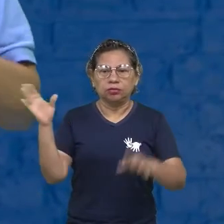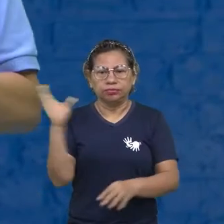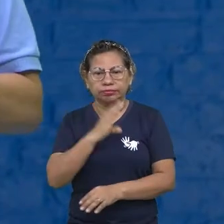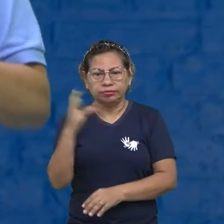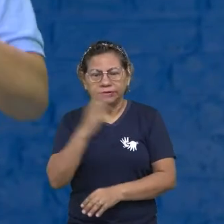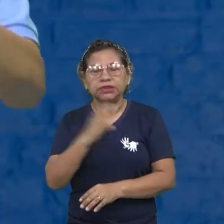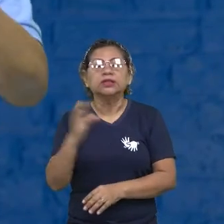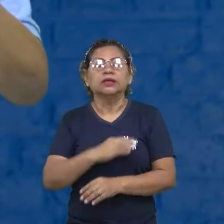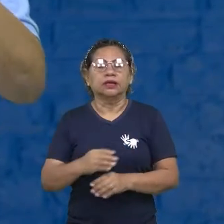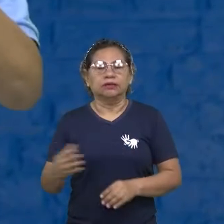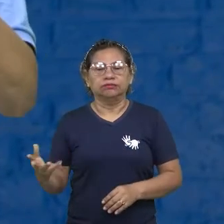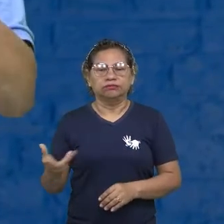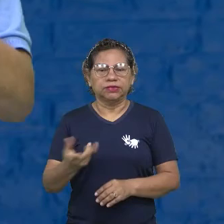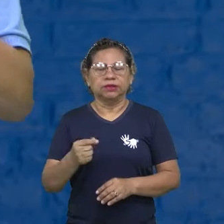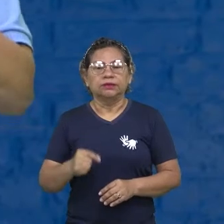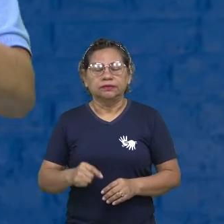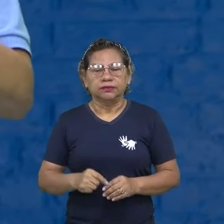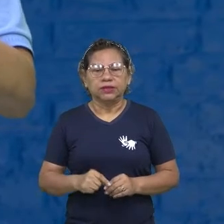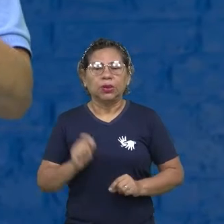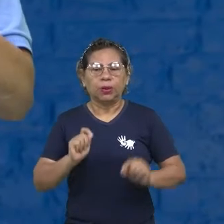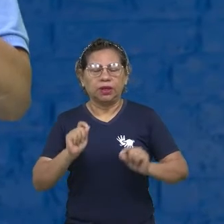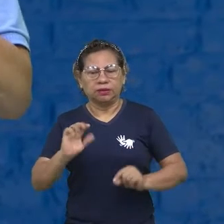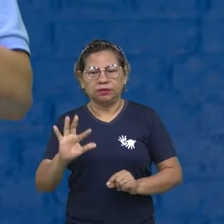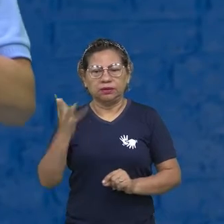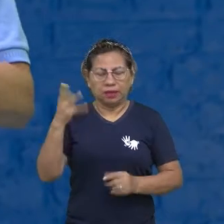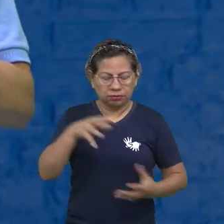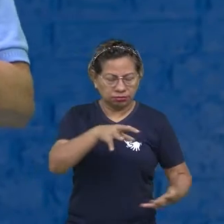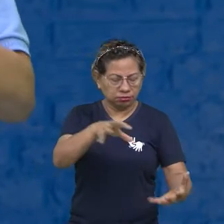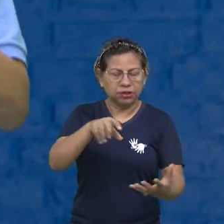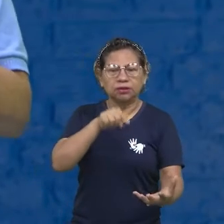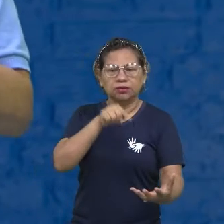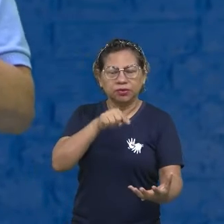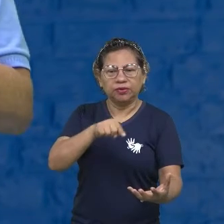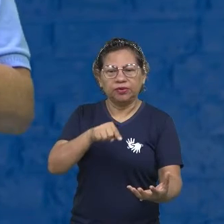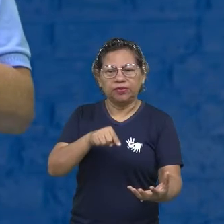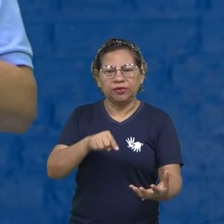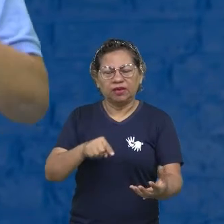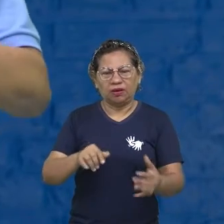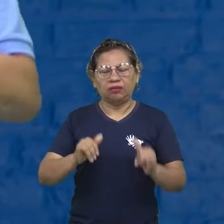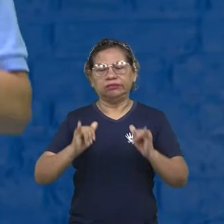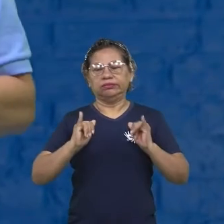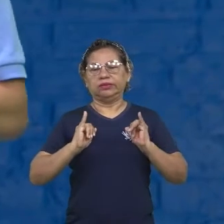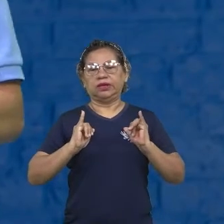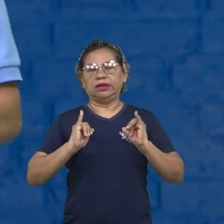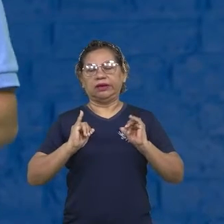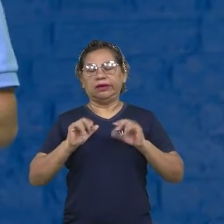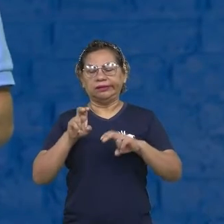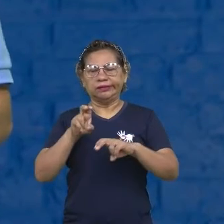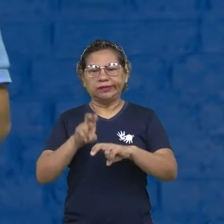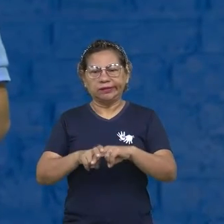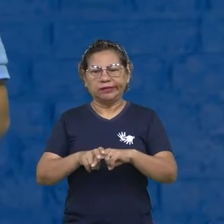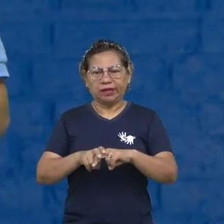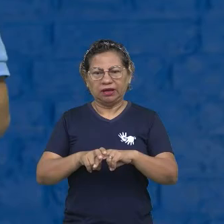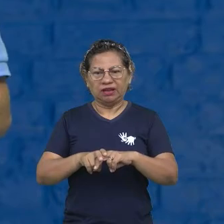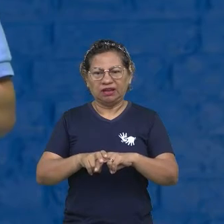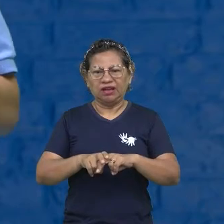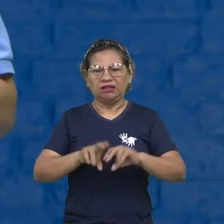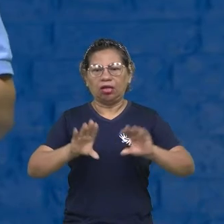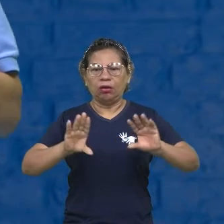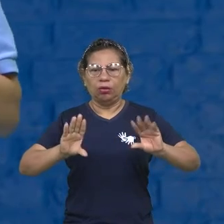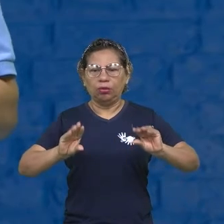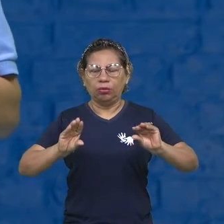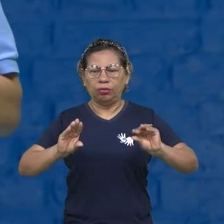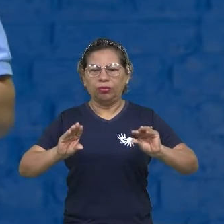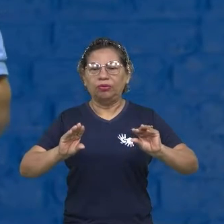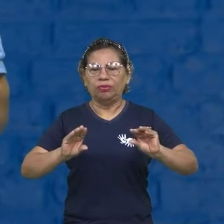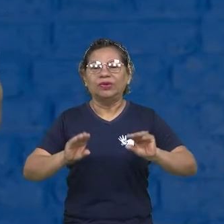correndo, nós não podemos ficar sentadinhos aí, na nossa poltrona, na nossa cama, assistindo a nossa aula deitada, enquanto